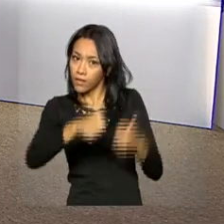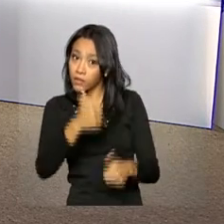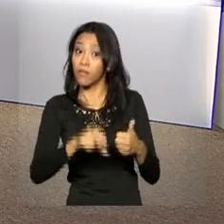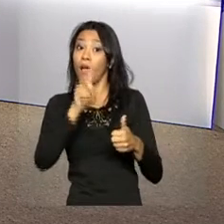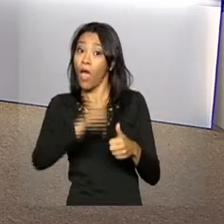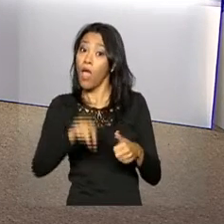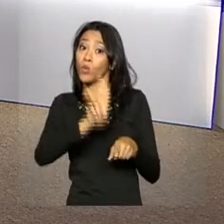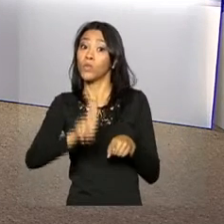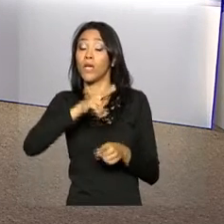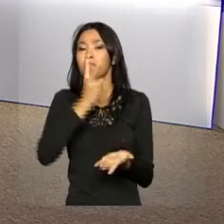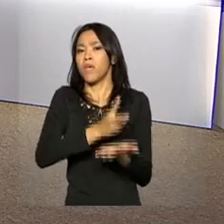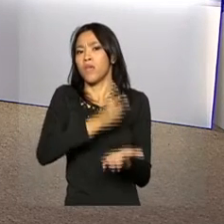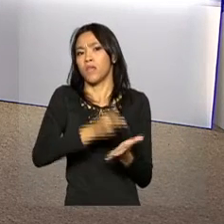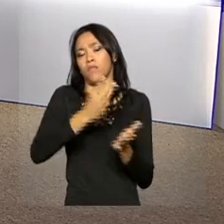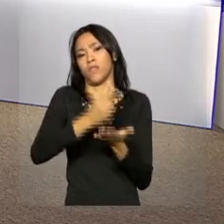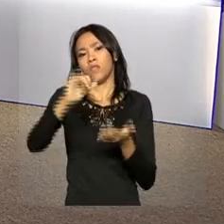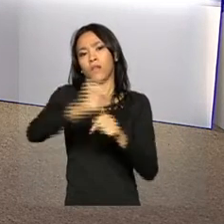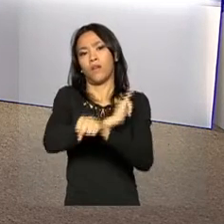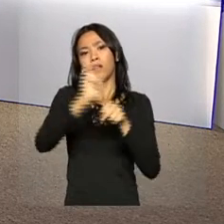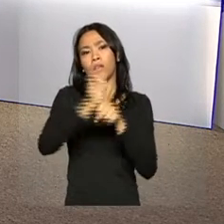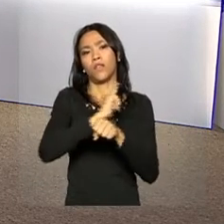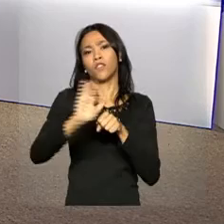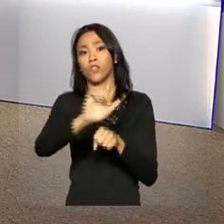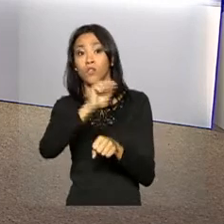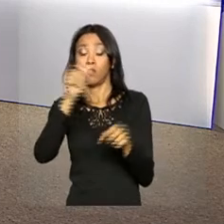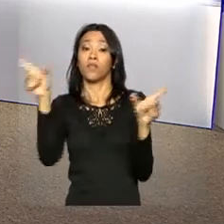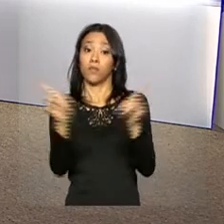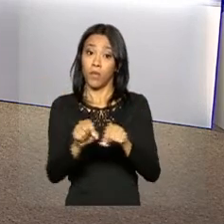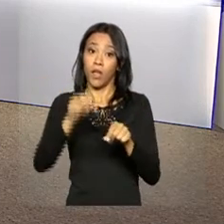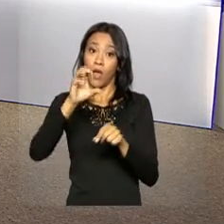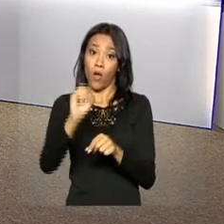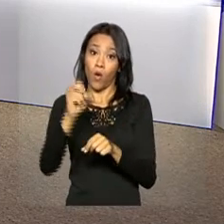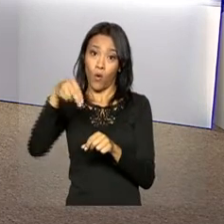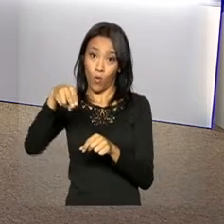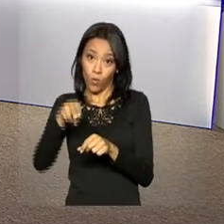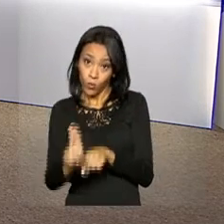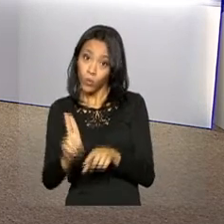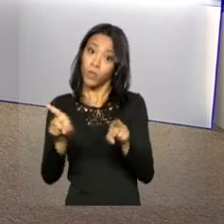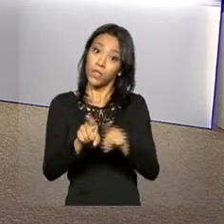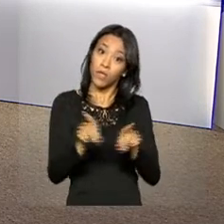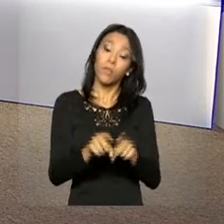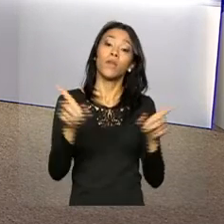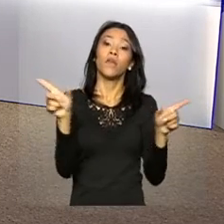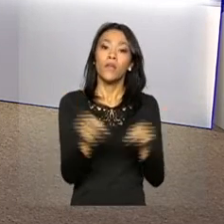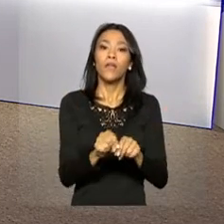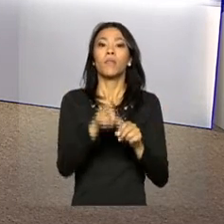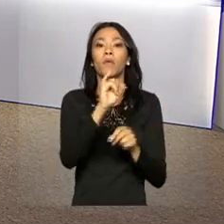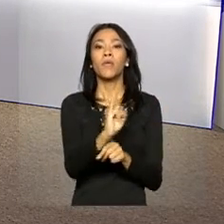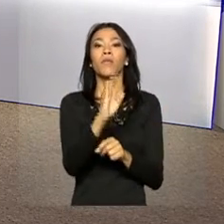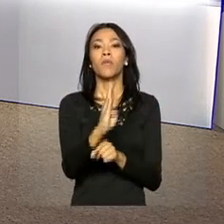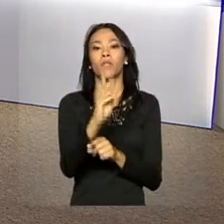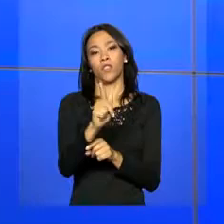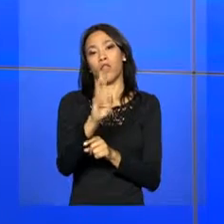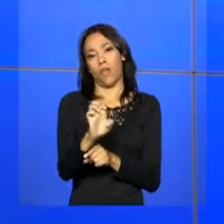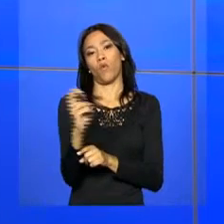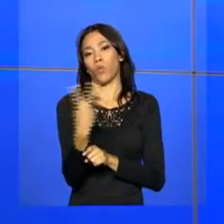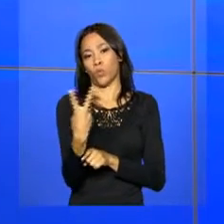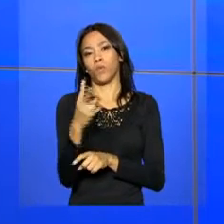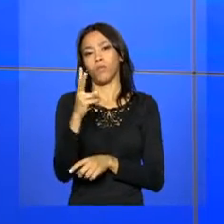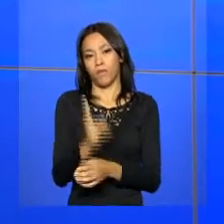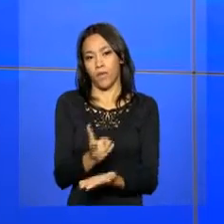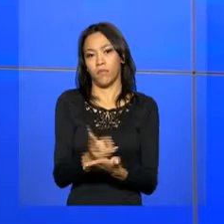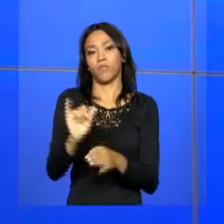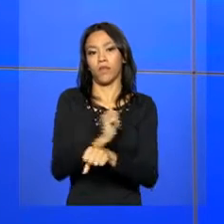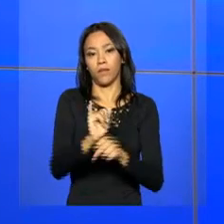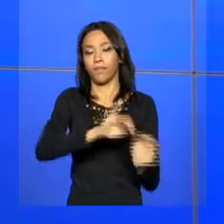organismos internacionais, como a Organização das Nações Unidas e também pelo Instituto Brasileiro de Geografia Estatística, o IBGE. A